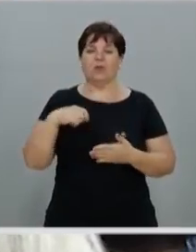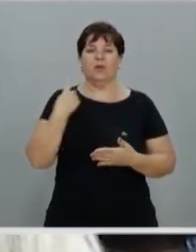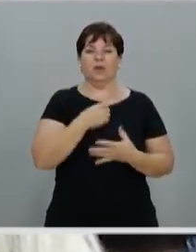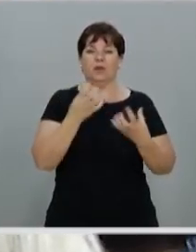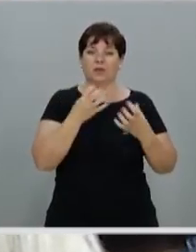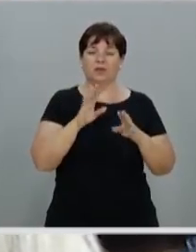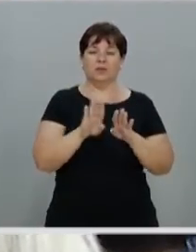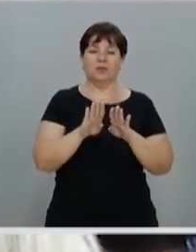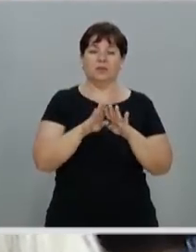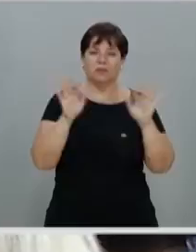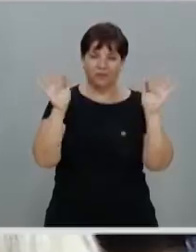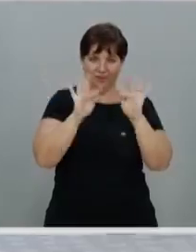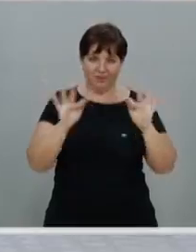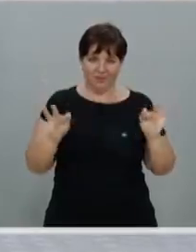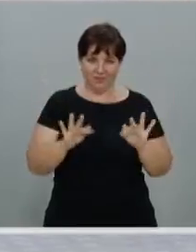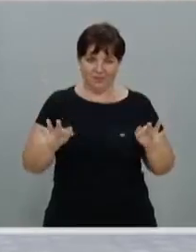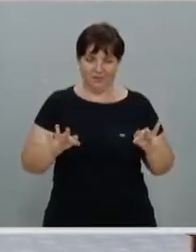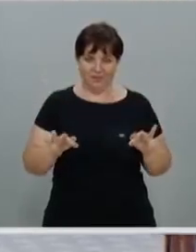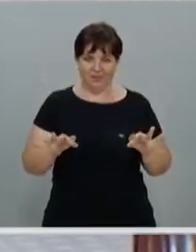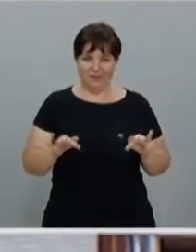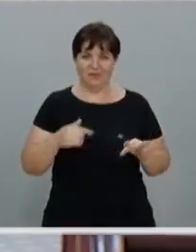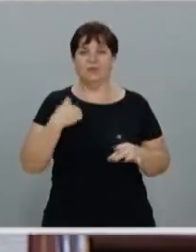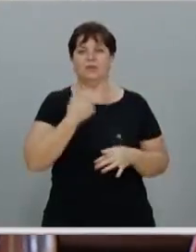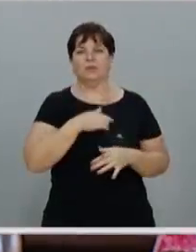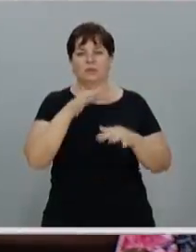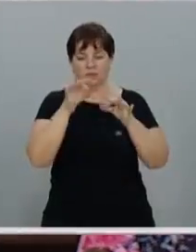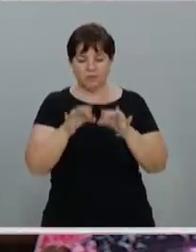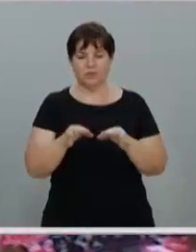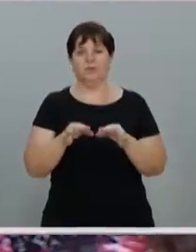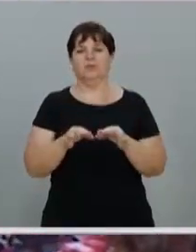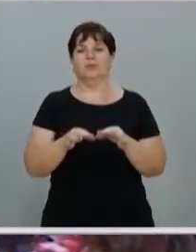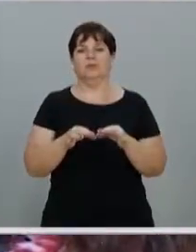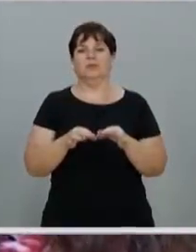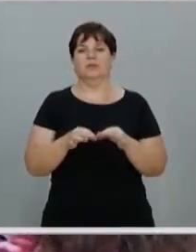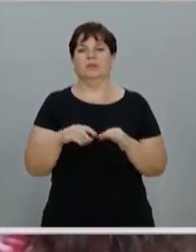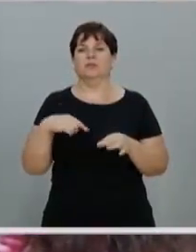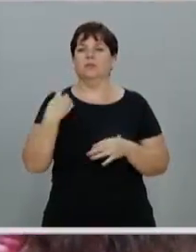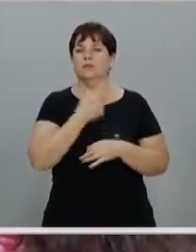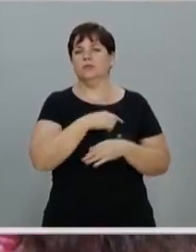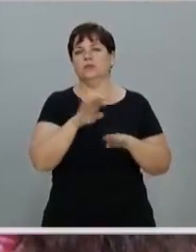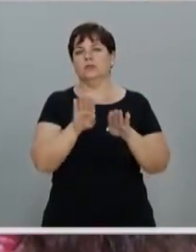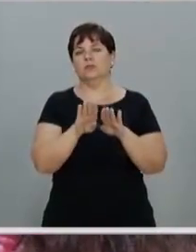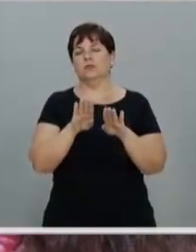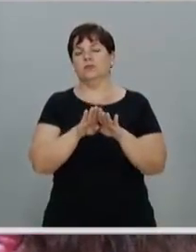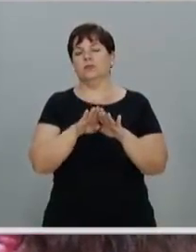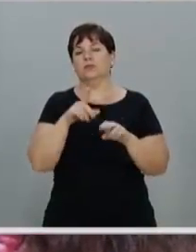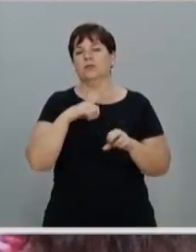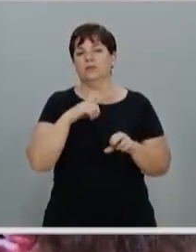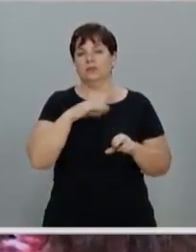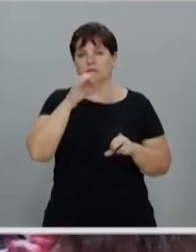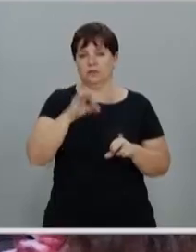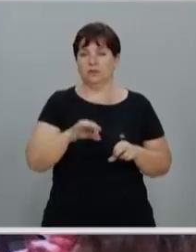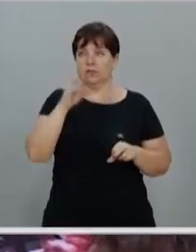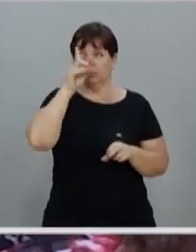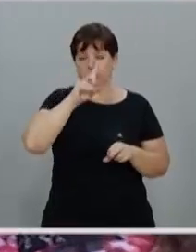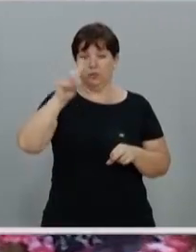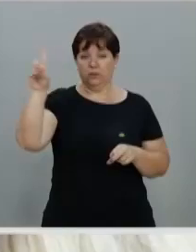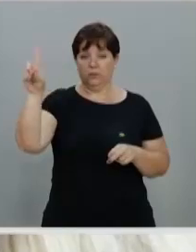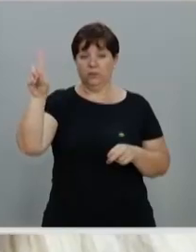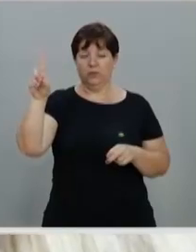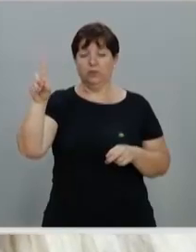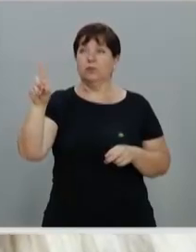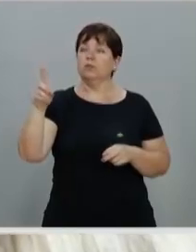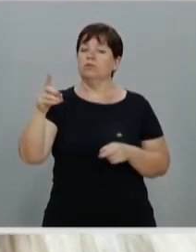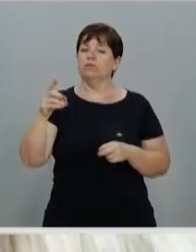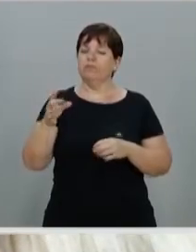ver felizes. Essa é a nossa certeza. Mas também, nós temos a certeza de um Deus que nos compromete. Ou que pede